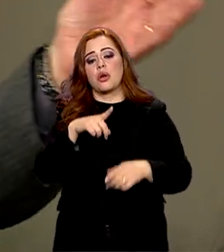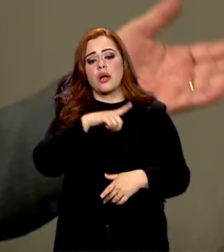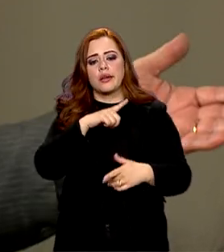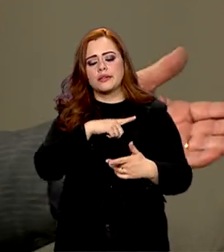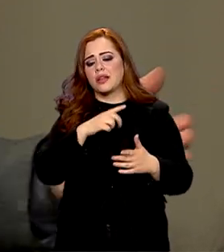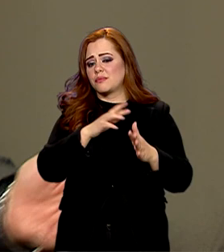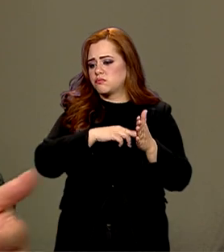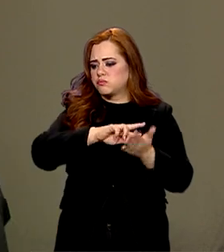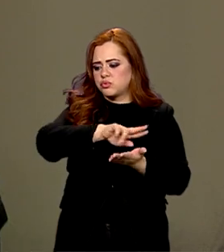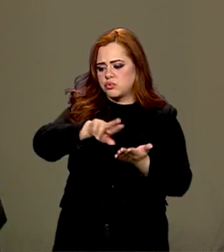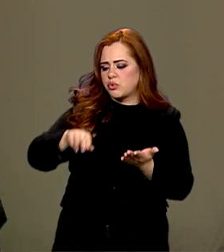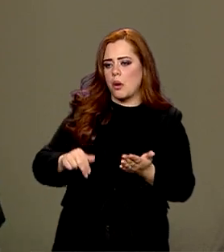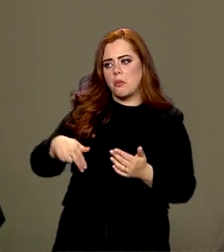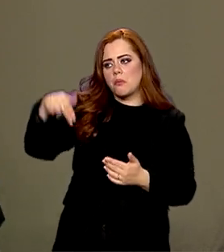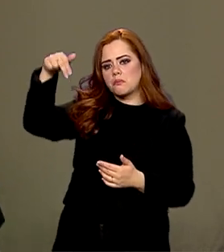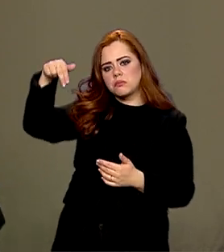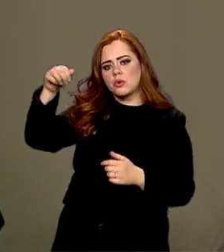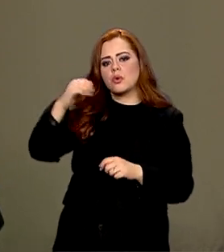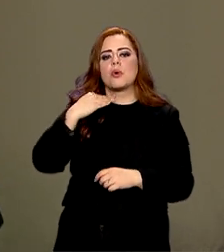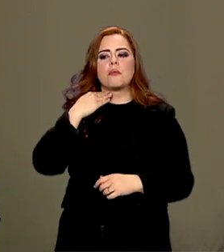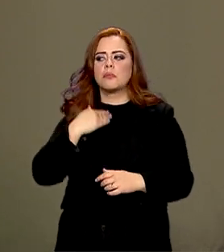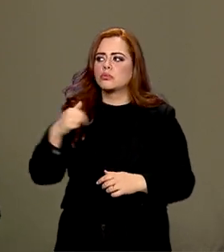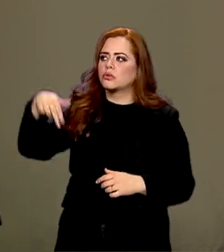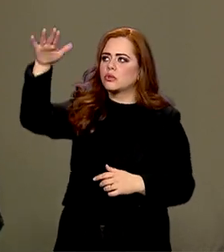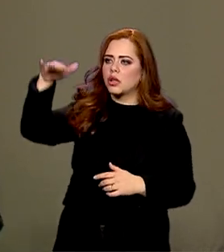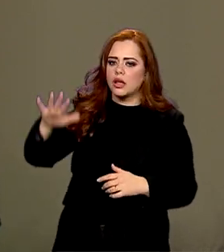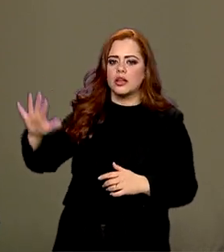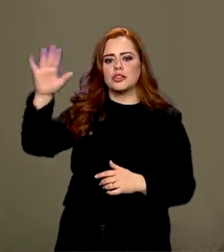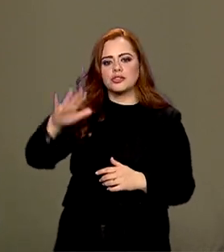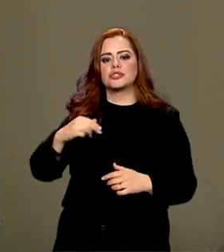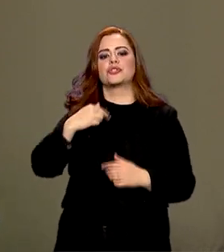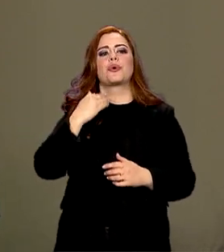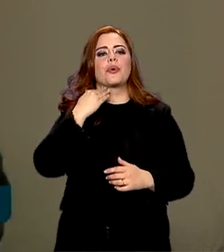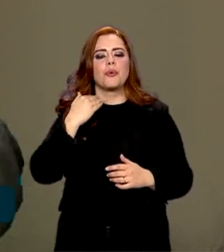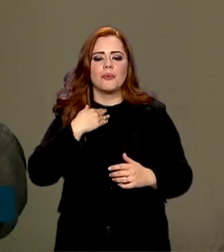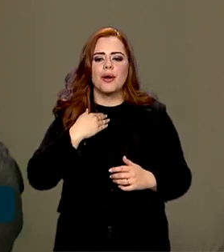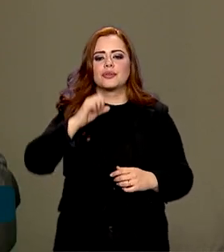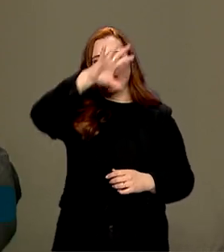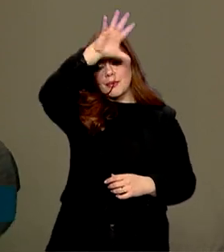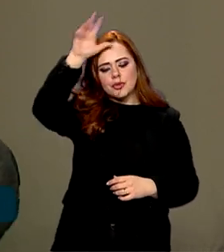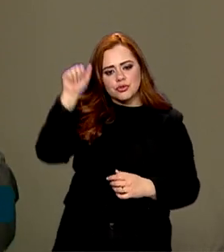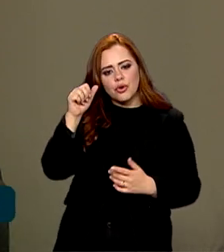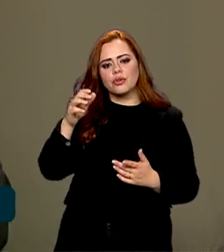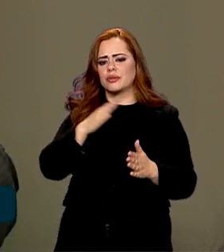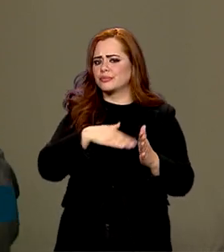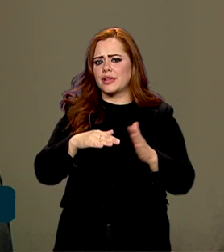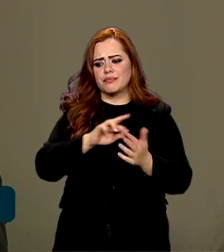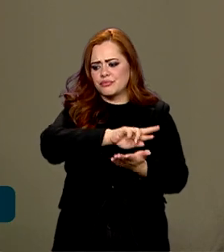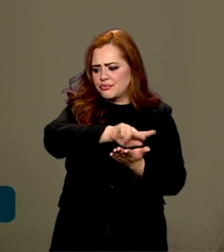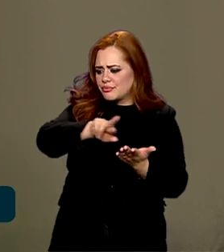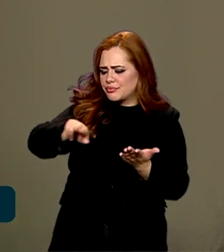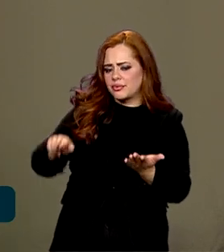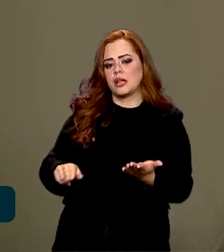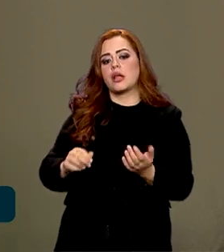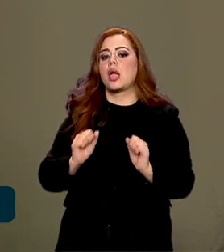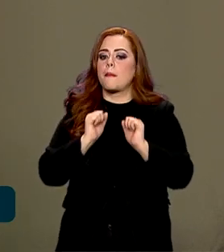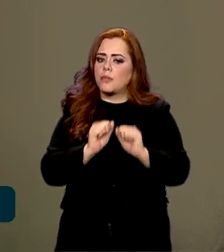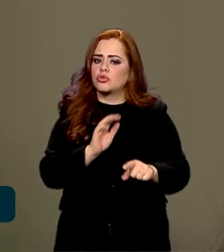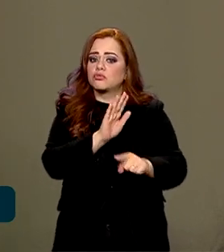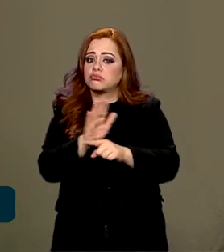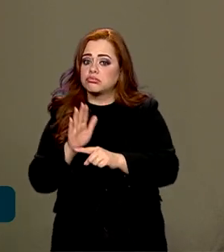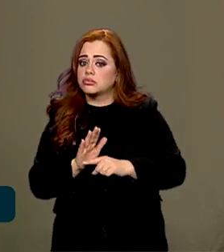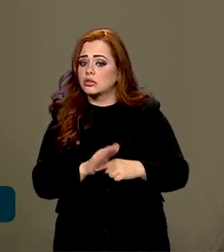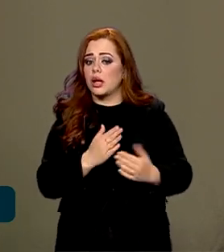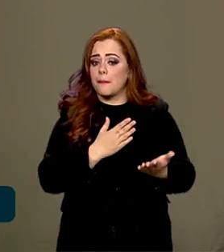bancos, que é o Banco do Nordeste, o Banco da Amazônia, tem o Banco do Extremo Sul. Tudo isso pode contribuir e muito para esse